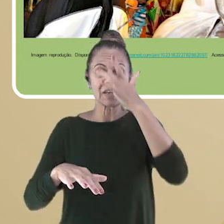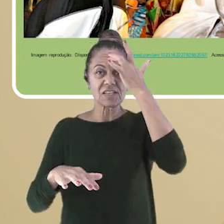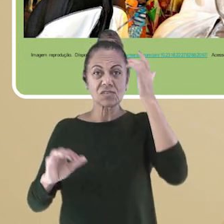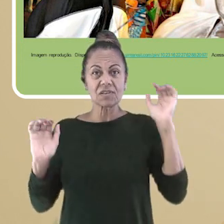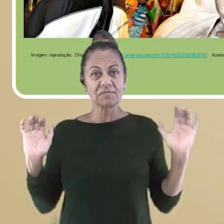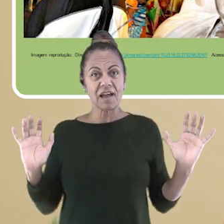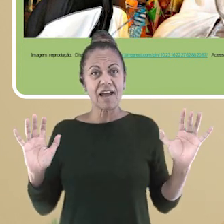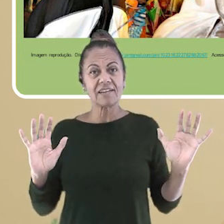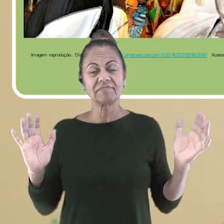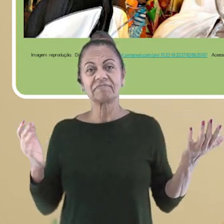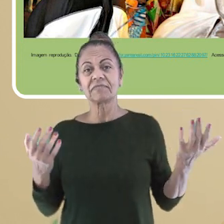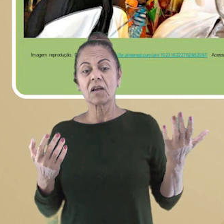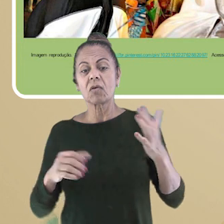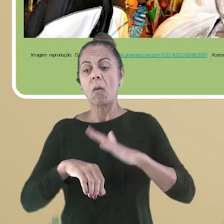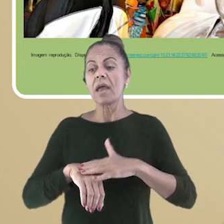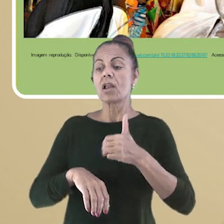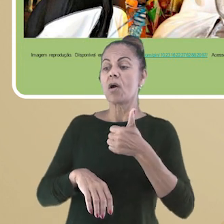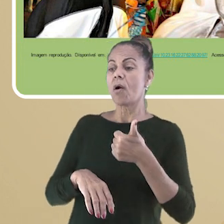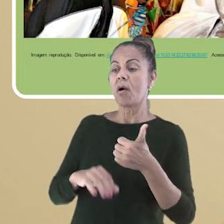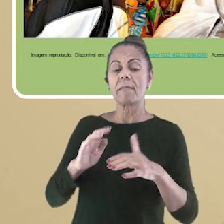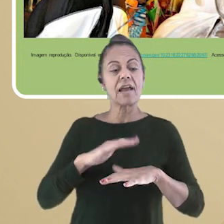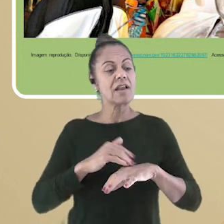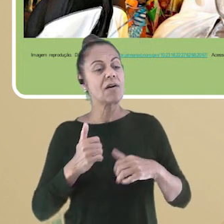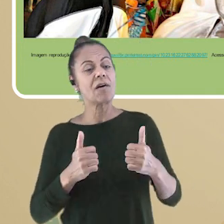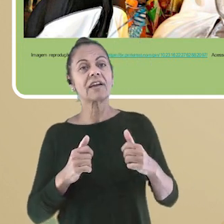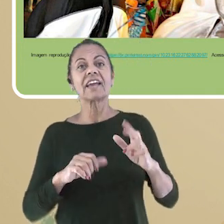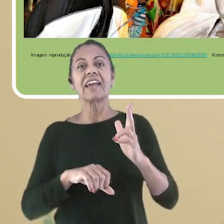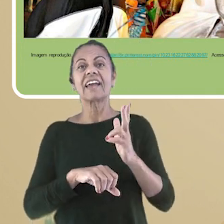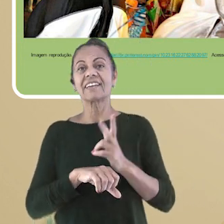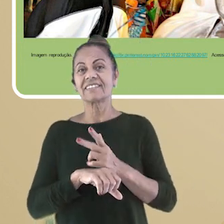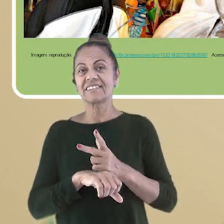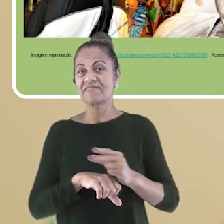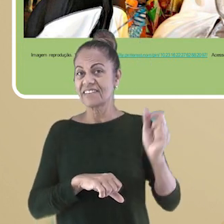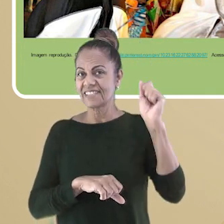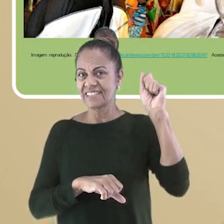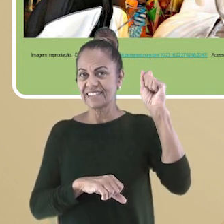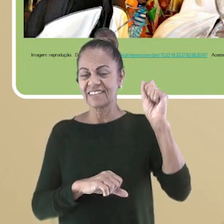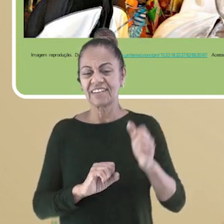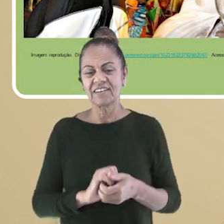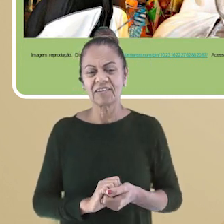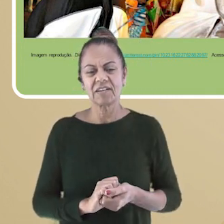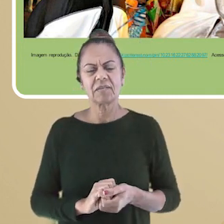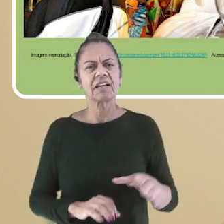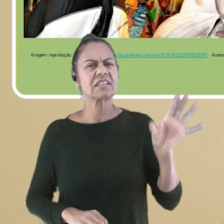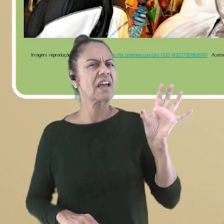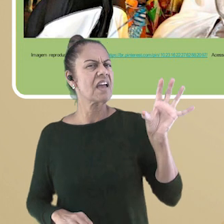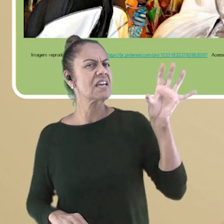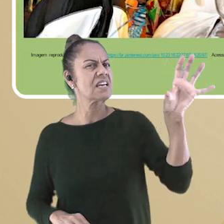No fim, os participantes são julgados para definir a melhor atuação e o vencedor.